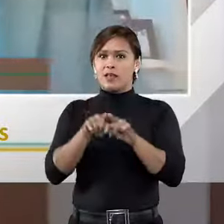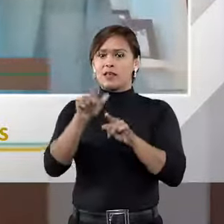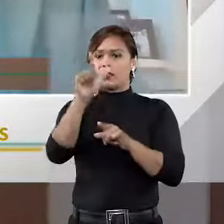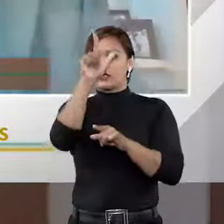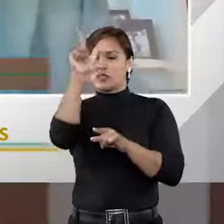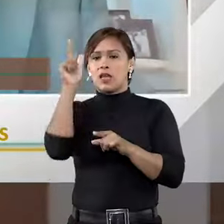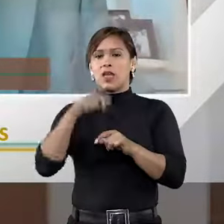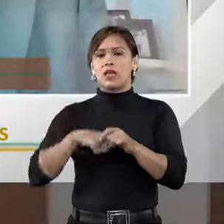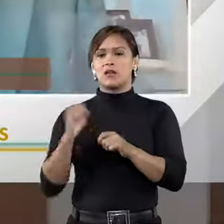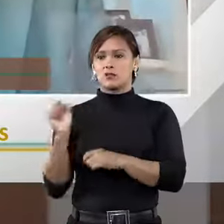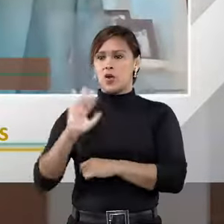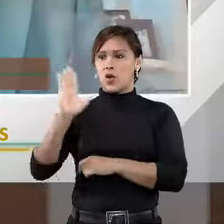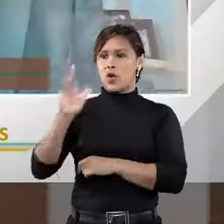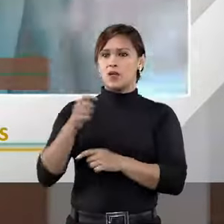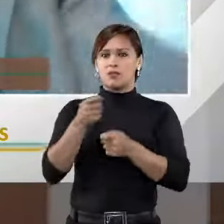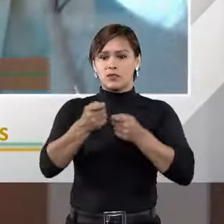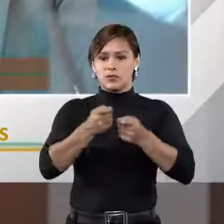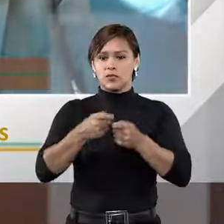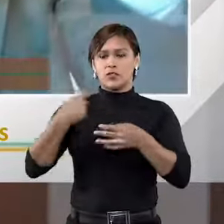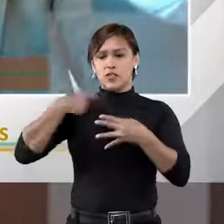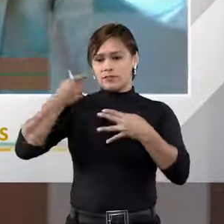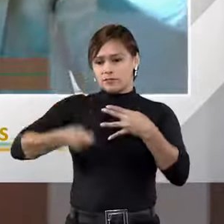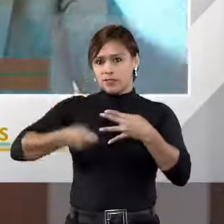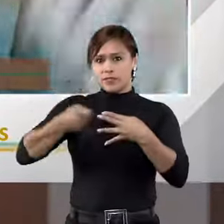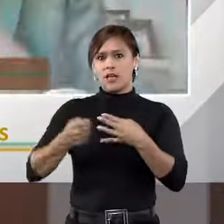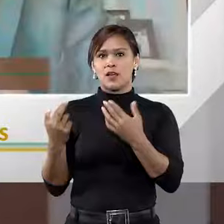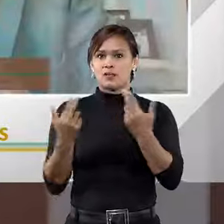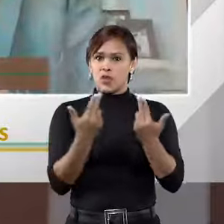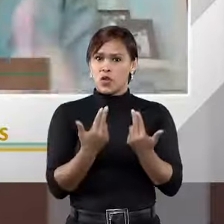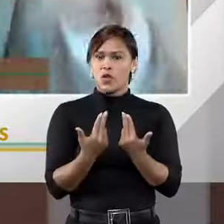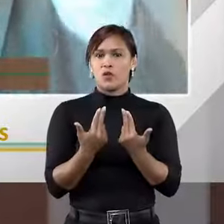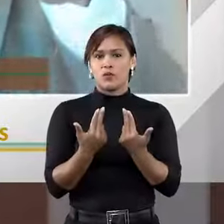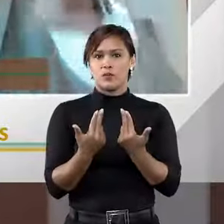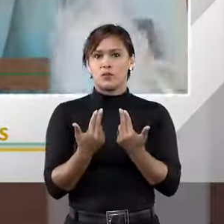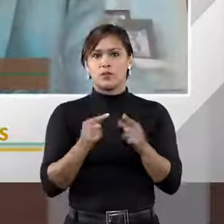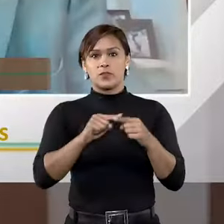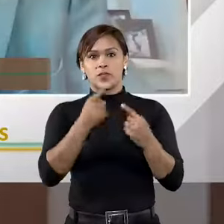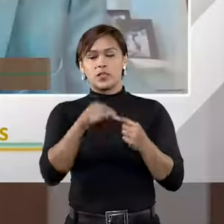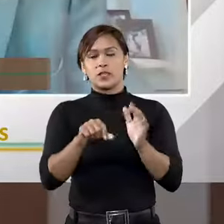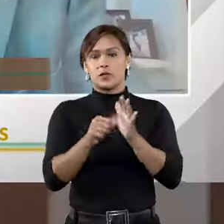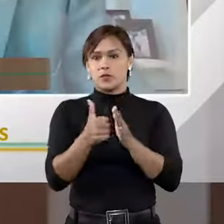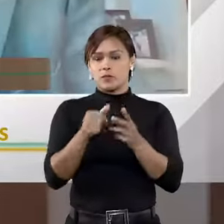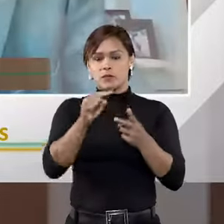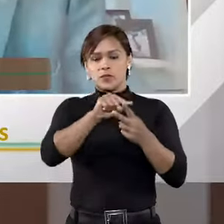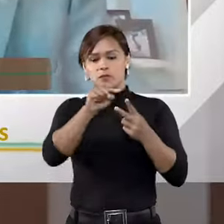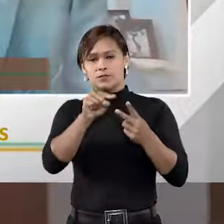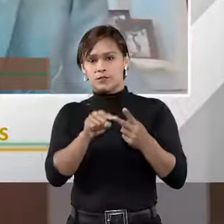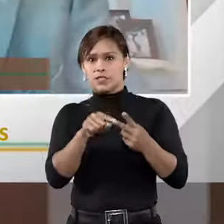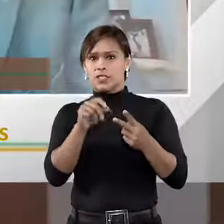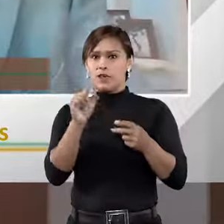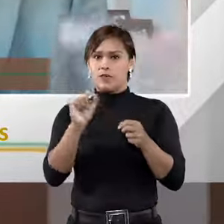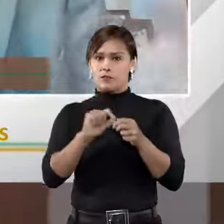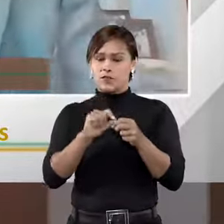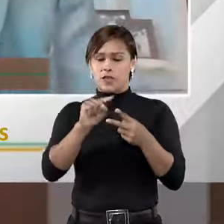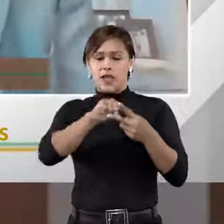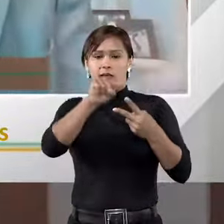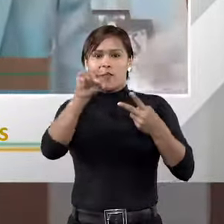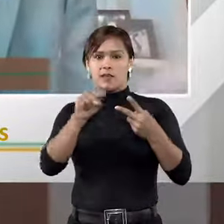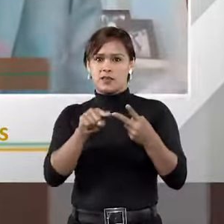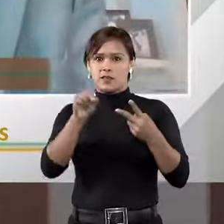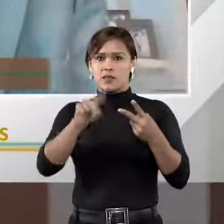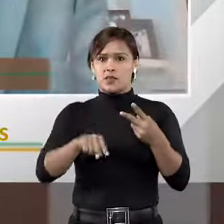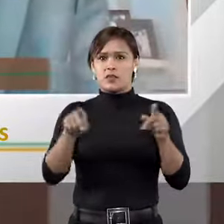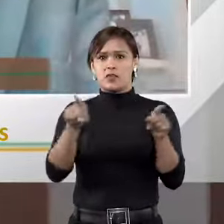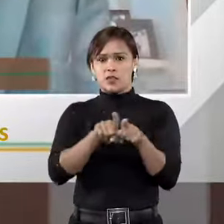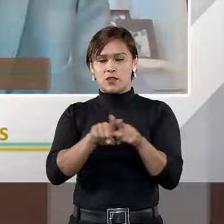judiciário quanto para a arbitragem para uma causa das mesmas dimensões. Então, primeira observação que eu faria. A segunda observação